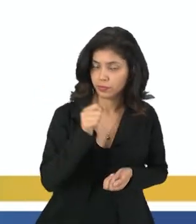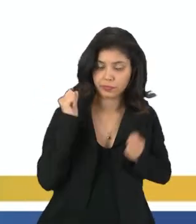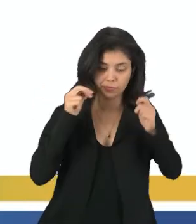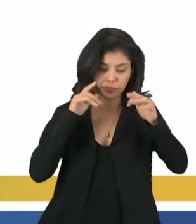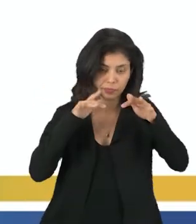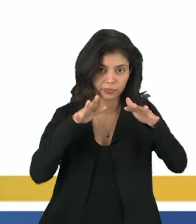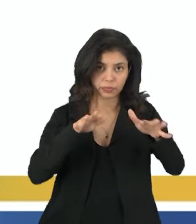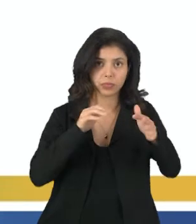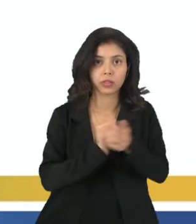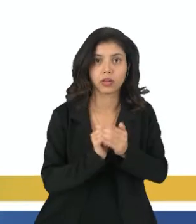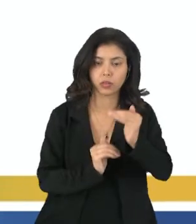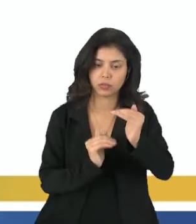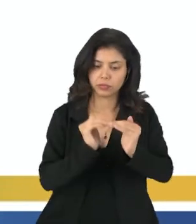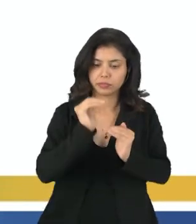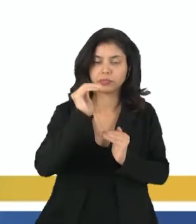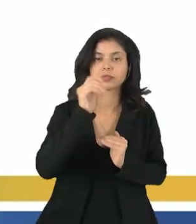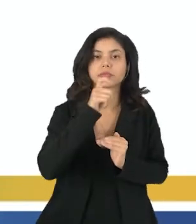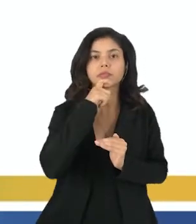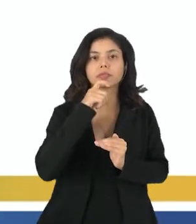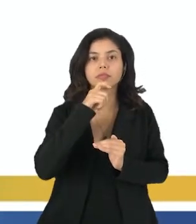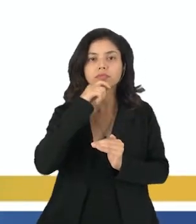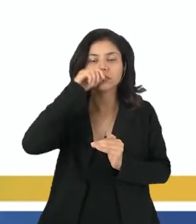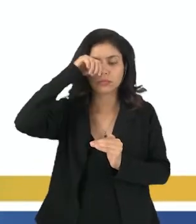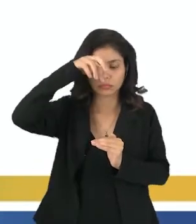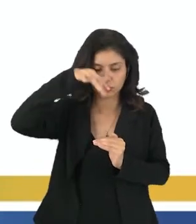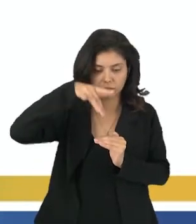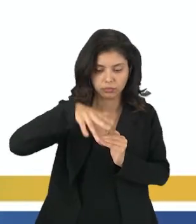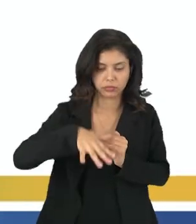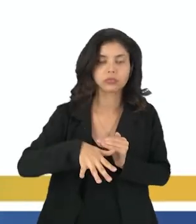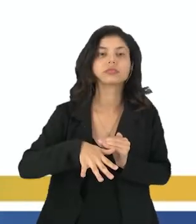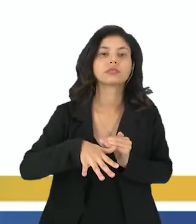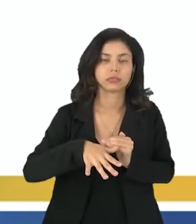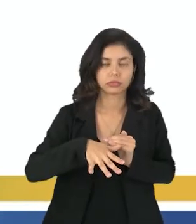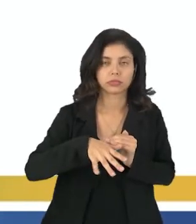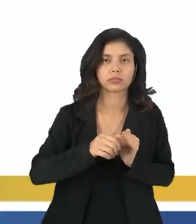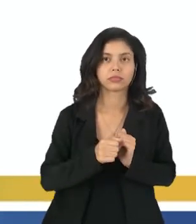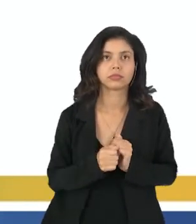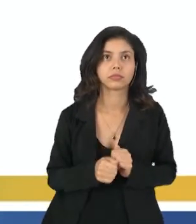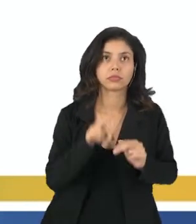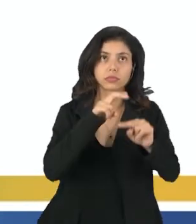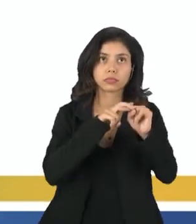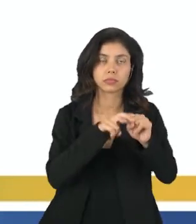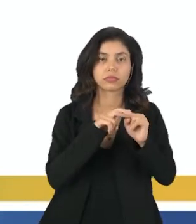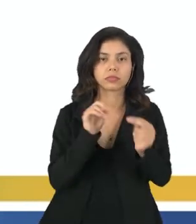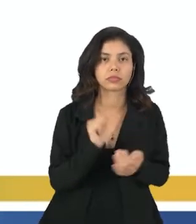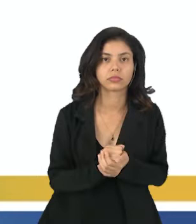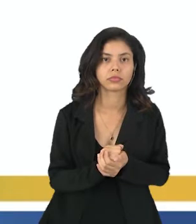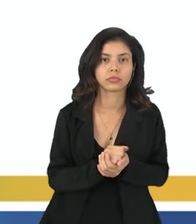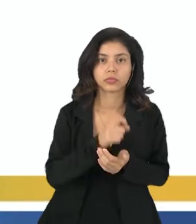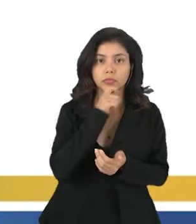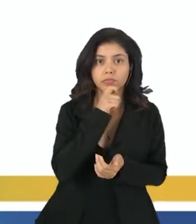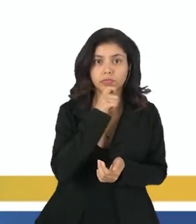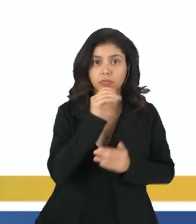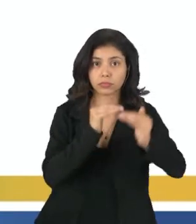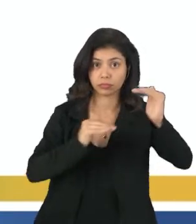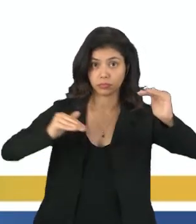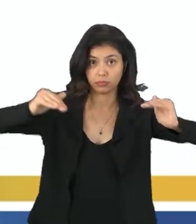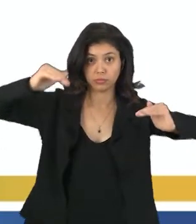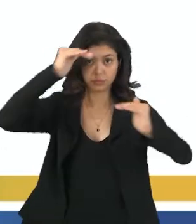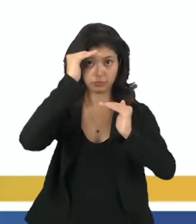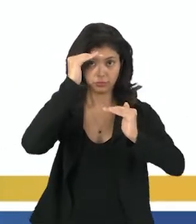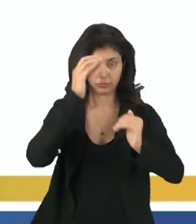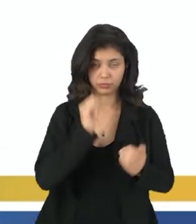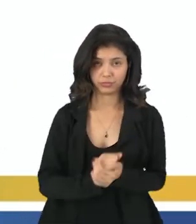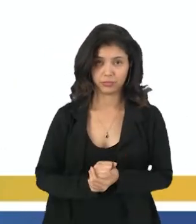ele sobe e o ar frio da geladeira, ele desce. Por isso que o congelador fica em cima, né?